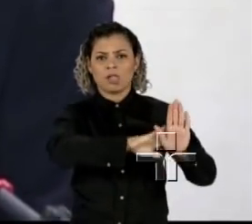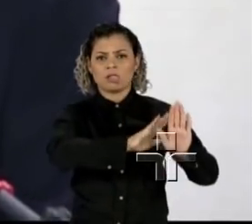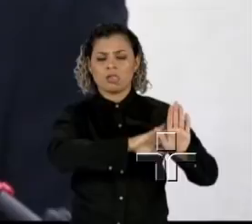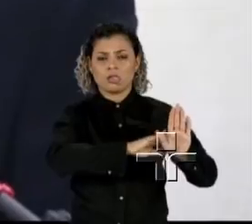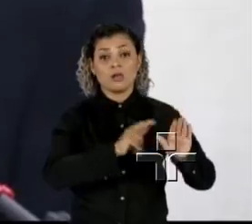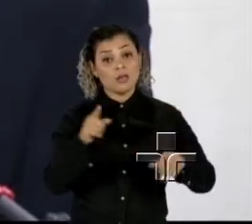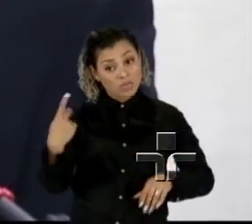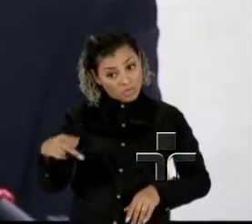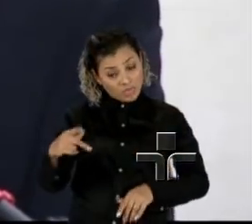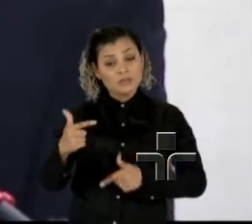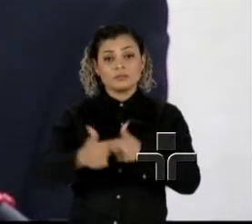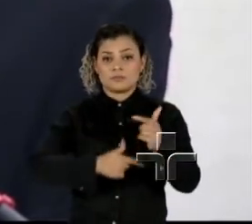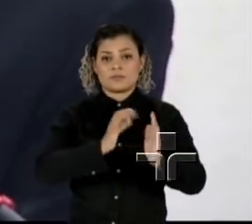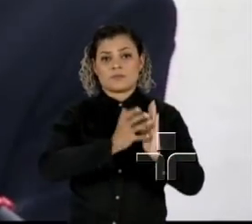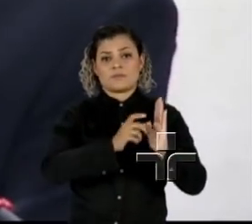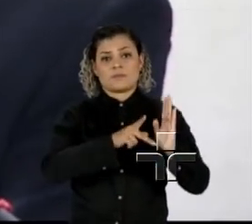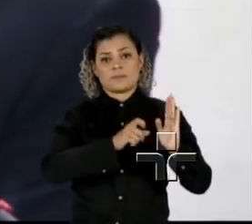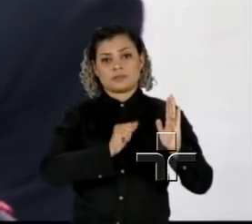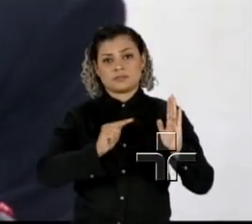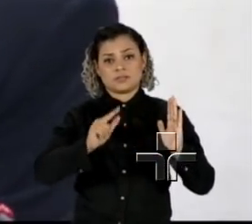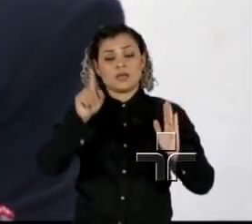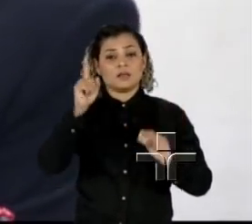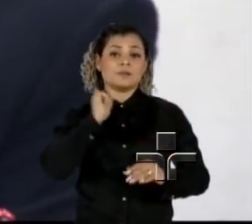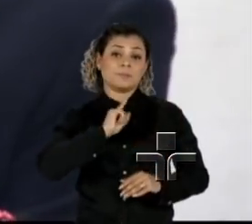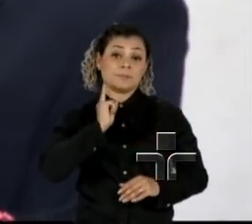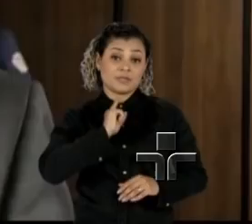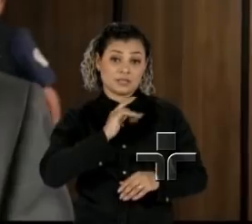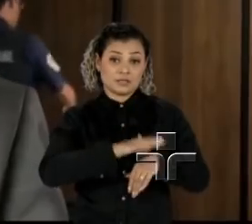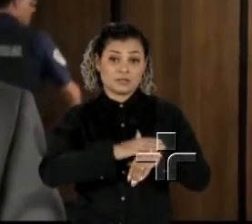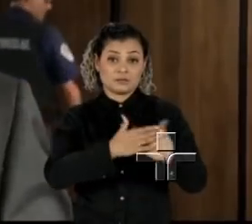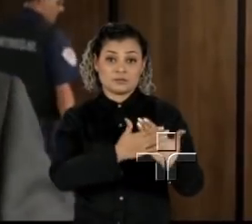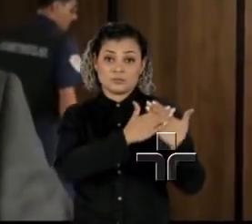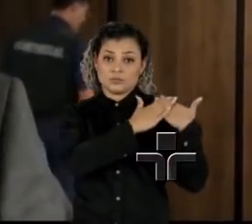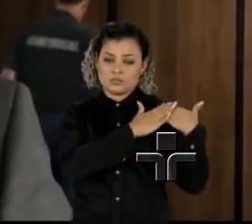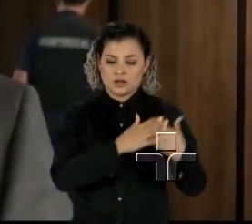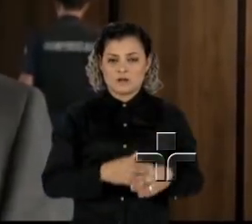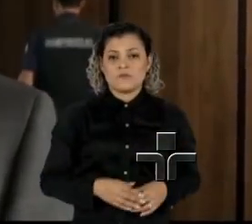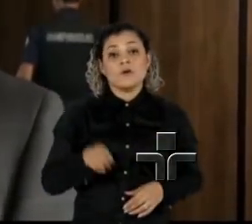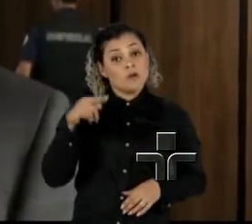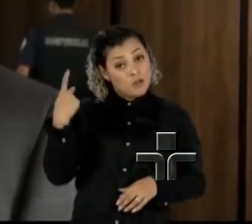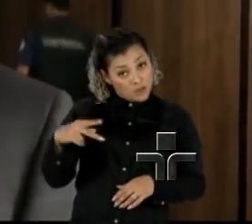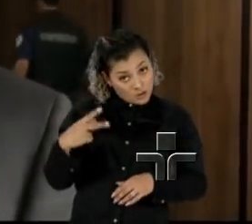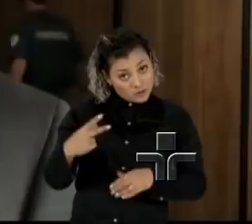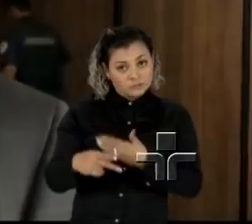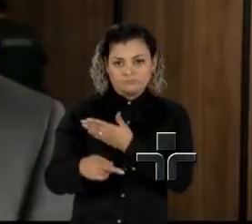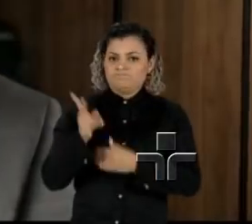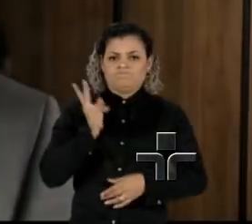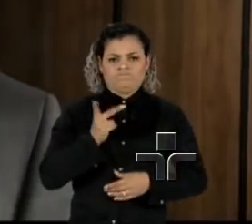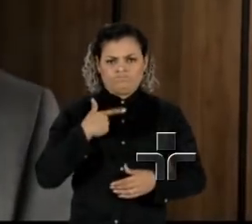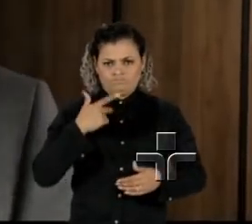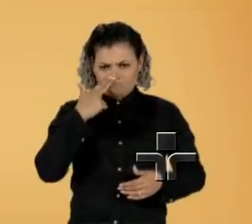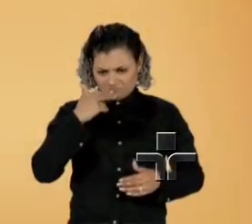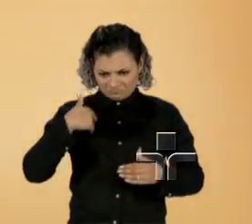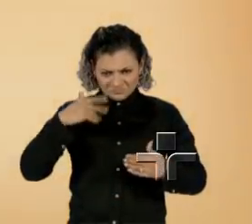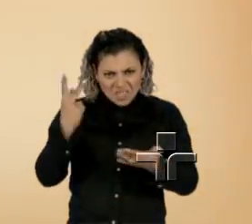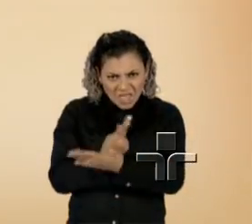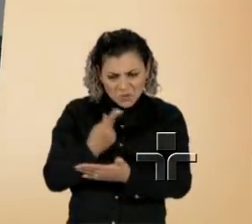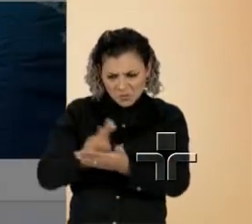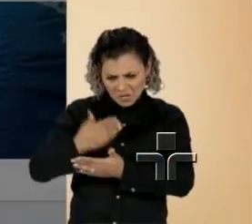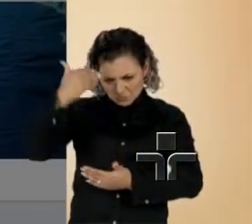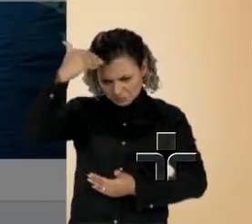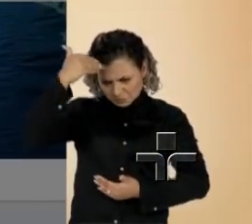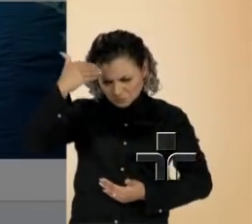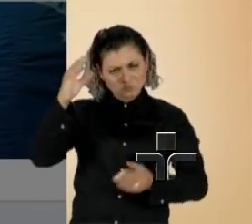comandava em Minas Gerais o PSL, o partido do presidente Jair Bolsonaro. Marcelo Álvaro Antônio sempre negou a irregularidade. Numa rede